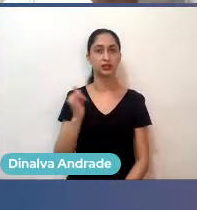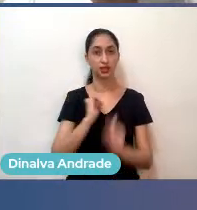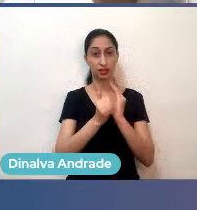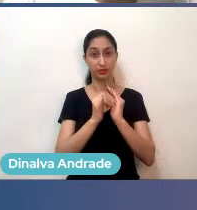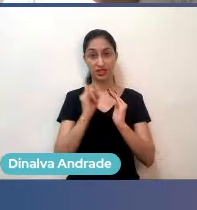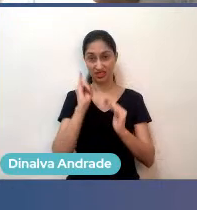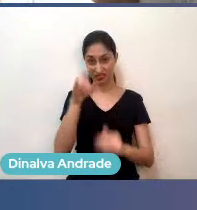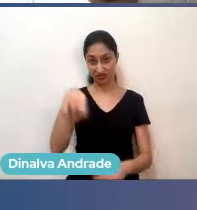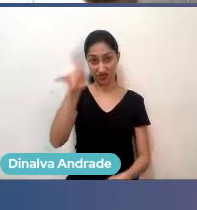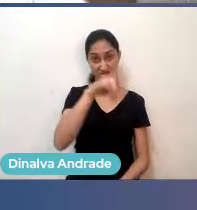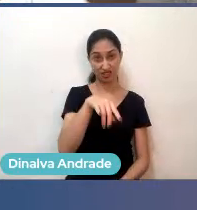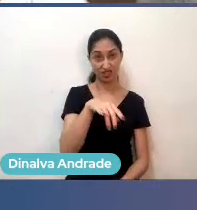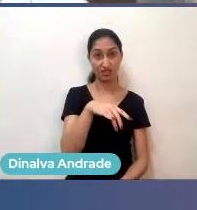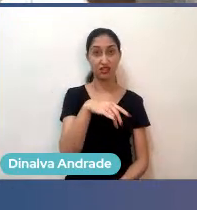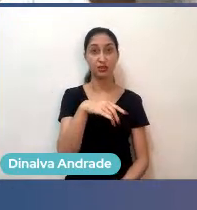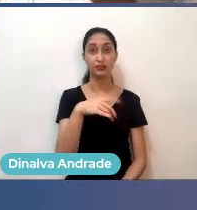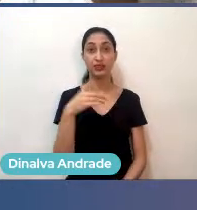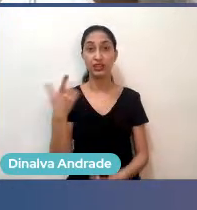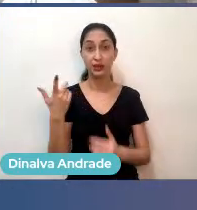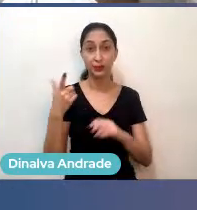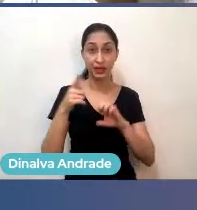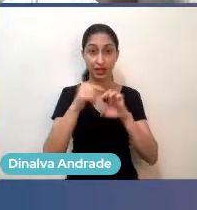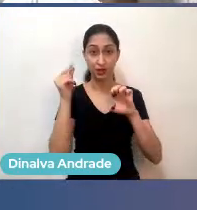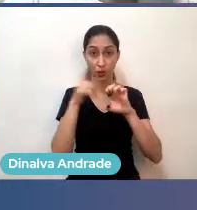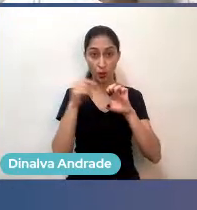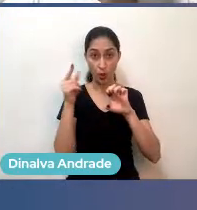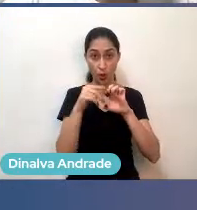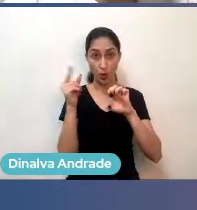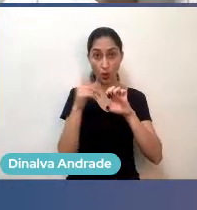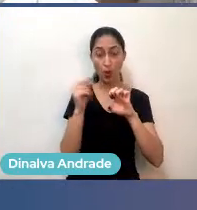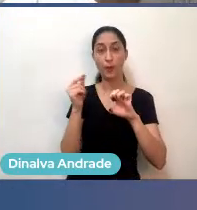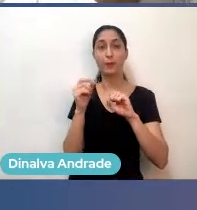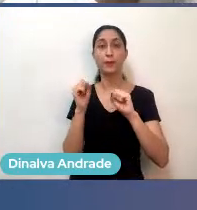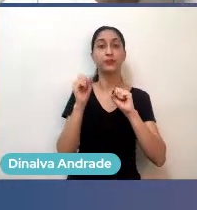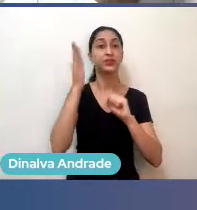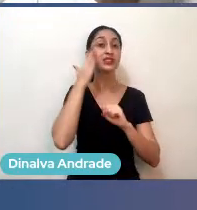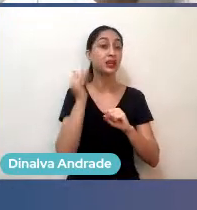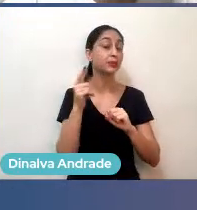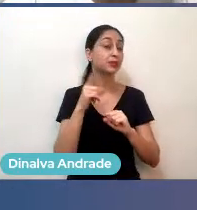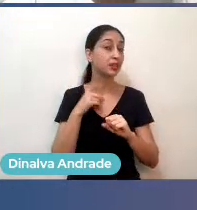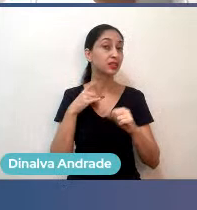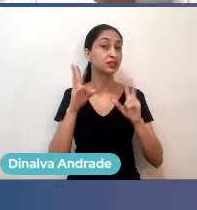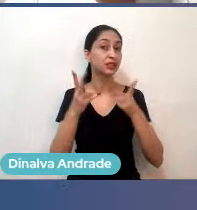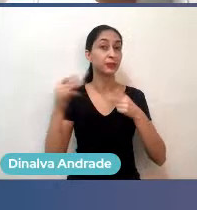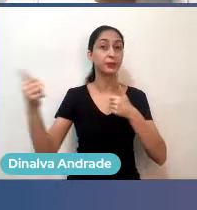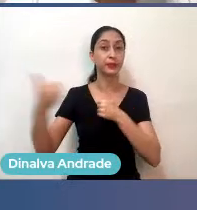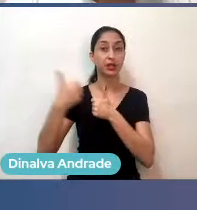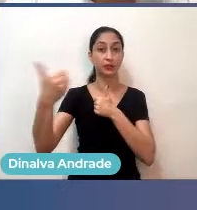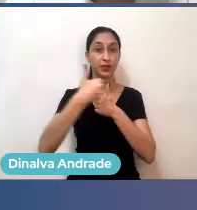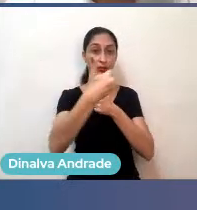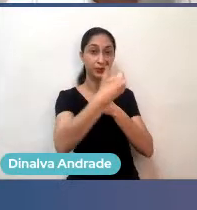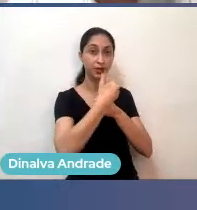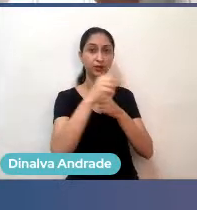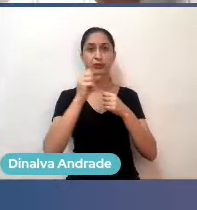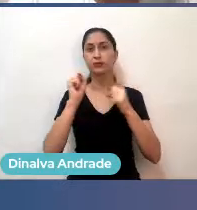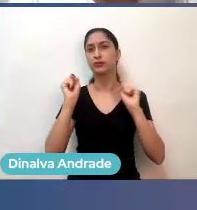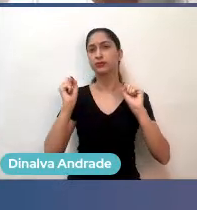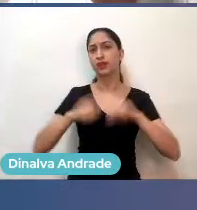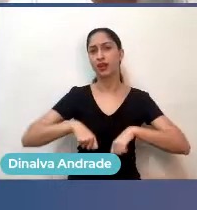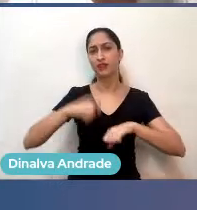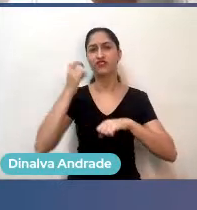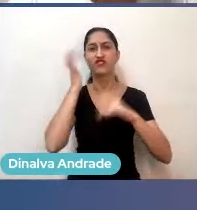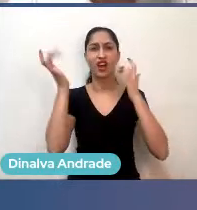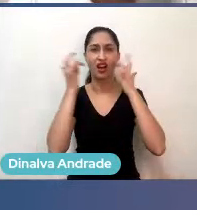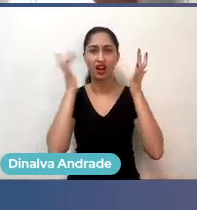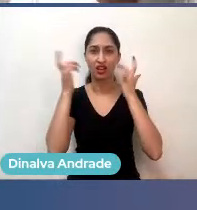você está perto, se você está empreendendo ou está pensando em empreender, saiba que tem uma comunidade de startup próxima de você, e é facinho de achar, a BS tem todas